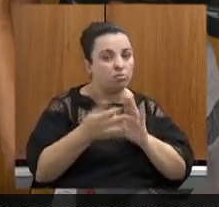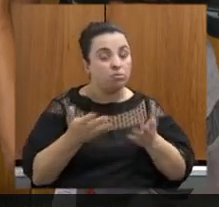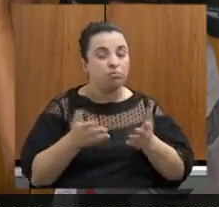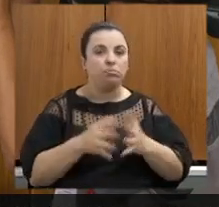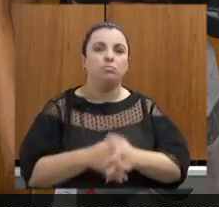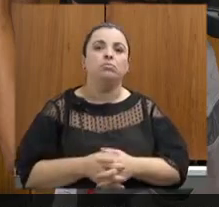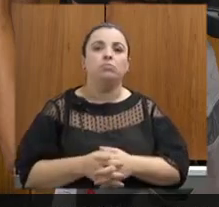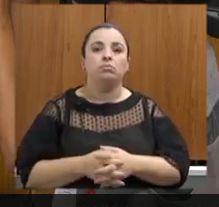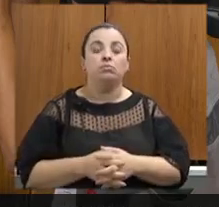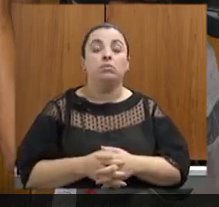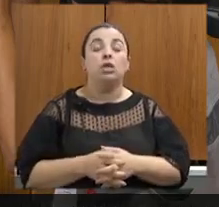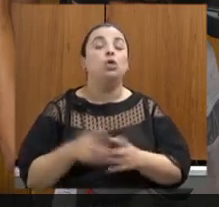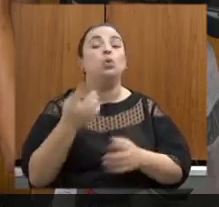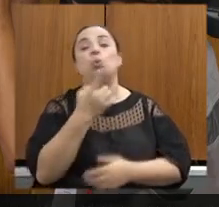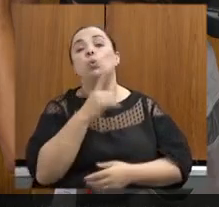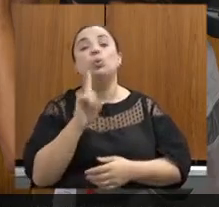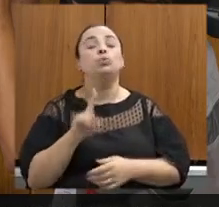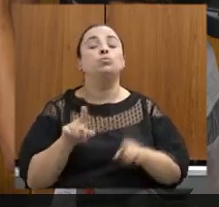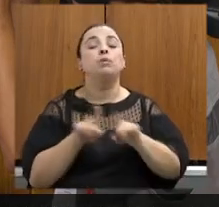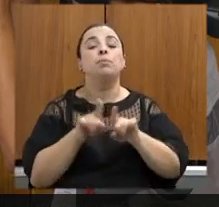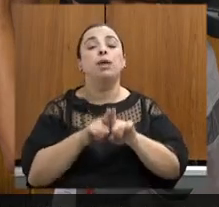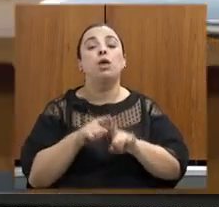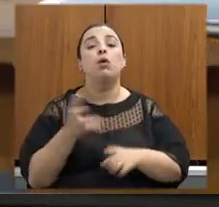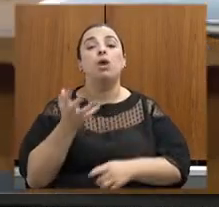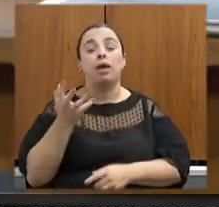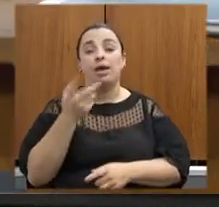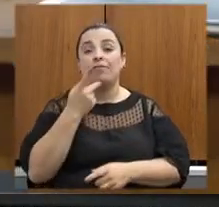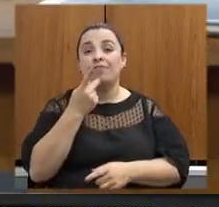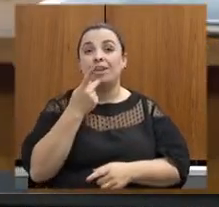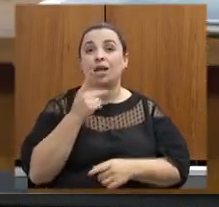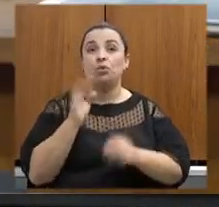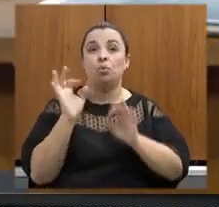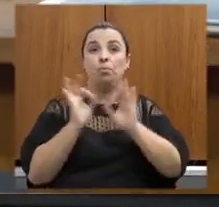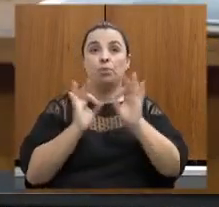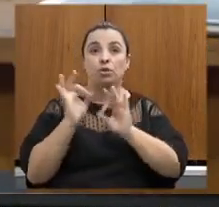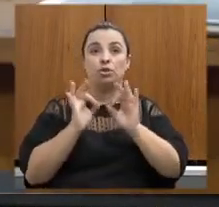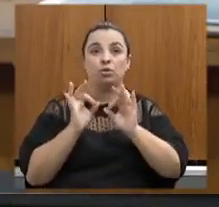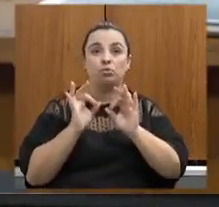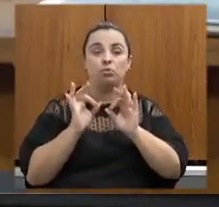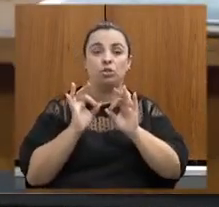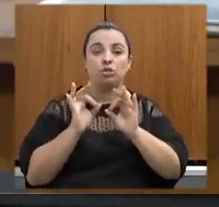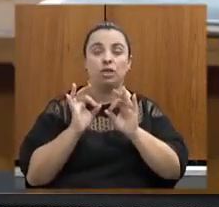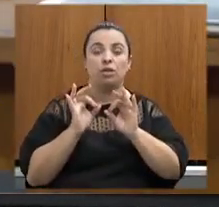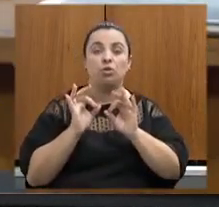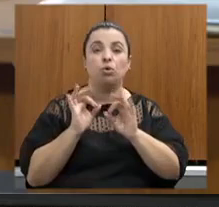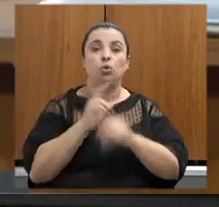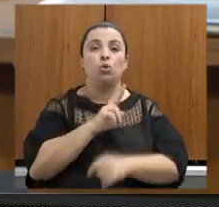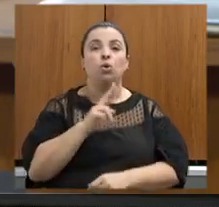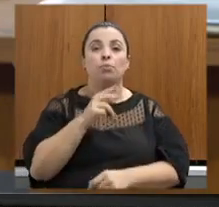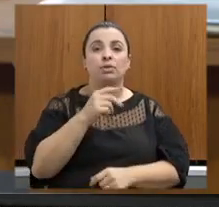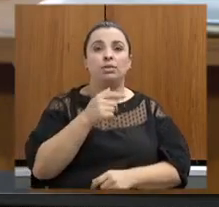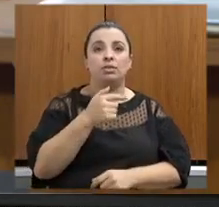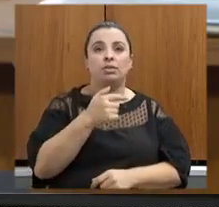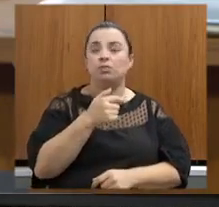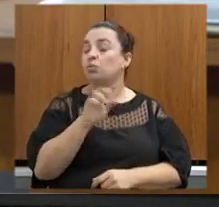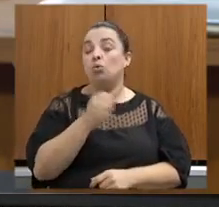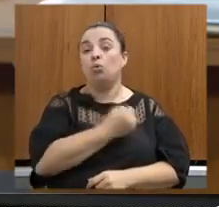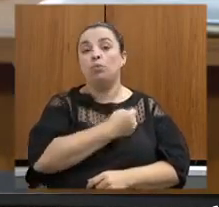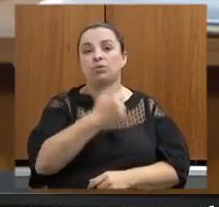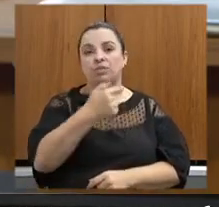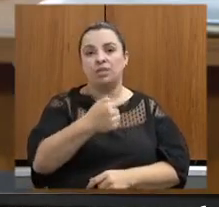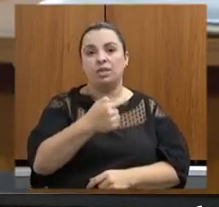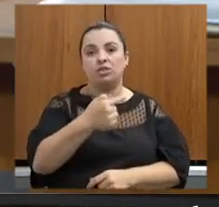presidente eu gostaria de falar do projeto 792 que eu tenho na casa um projeto de 2019